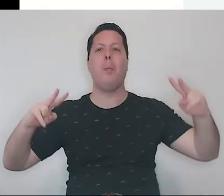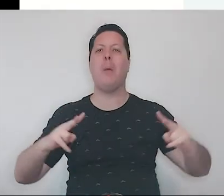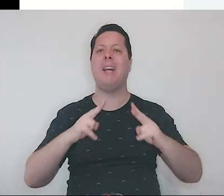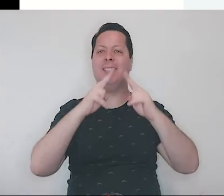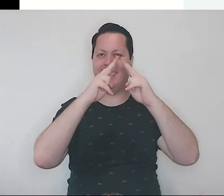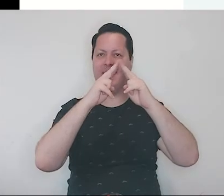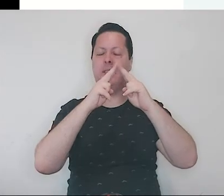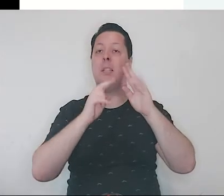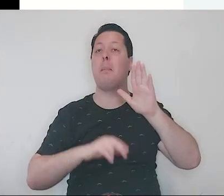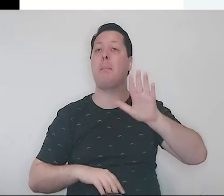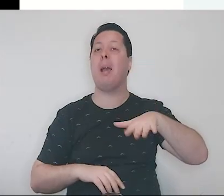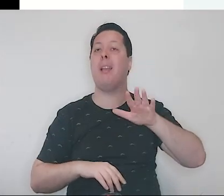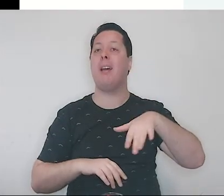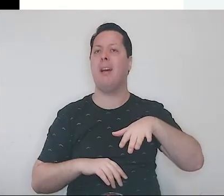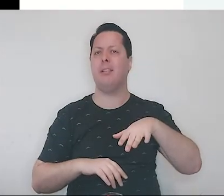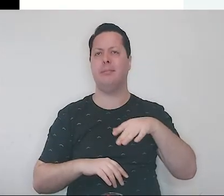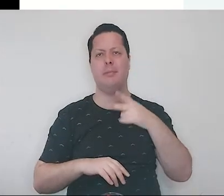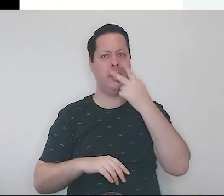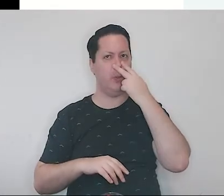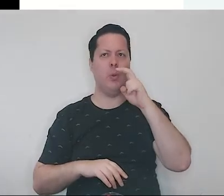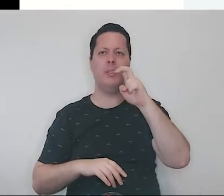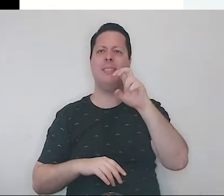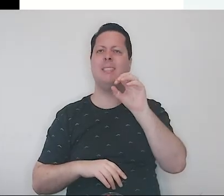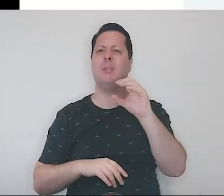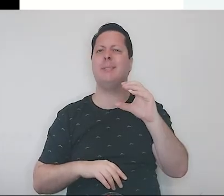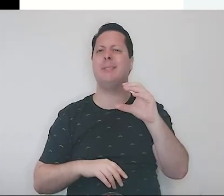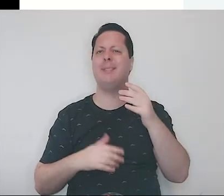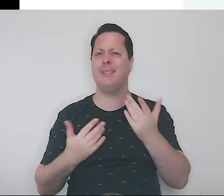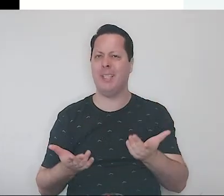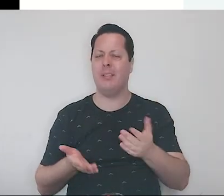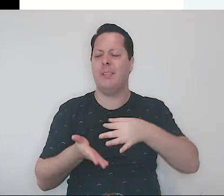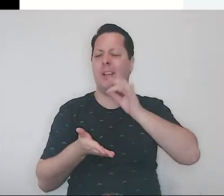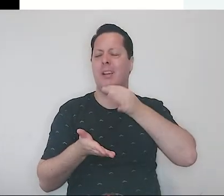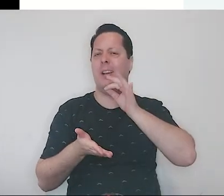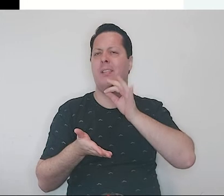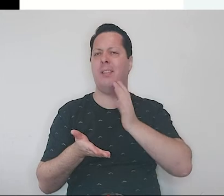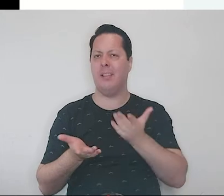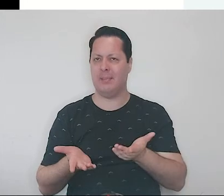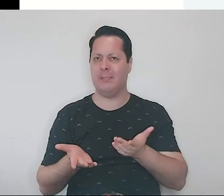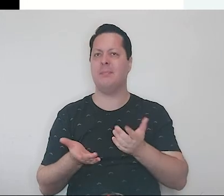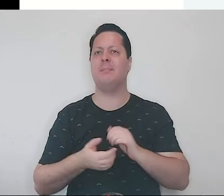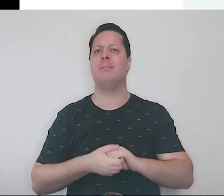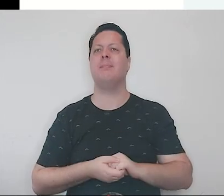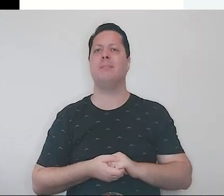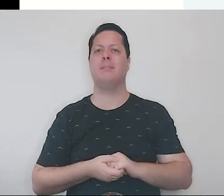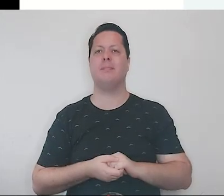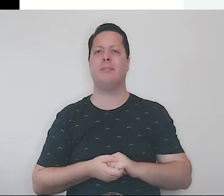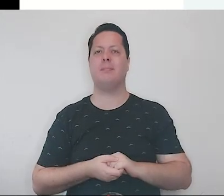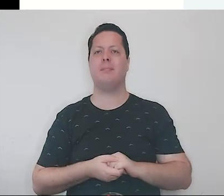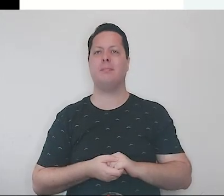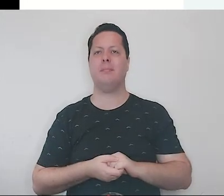e era muito barato. Há 50 centos de iens, podia tomar uma taça de café,